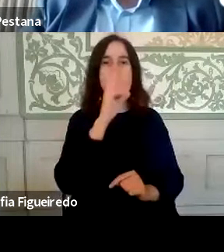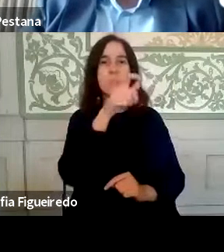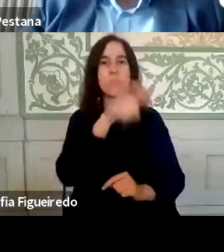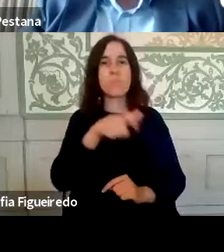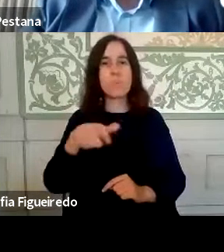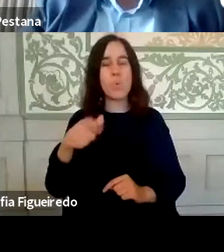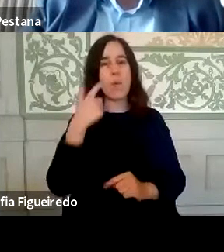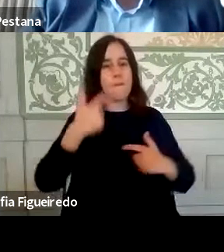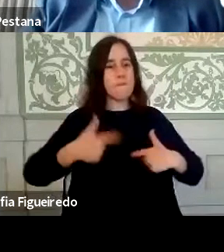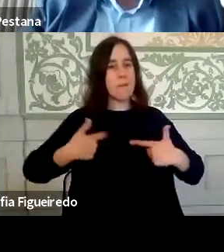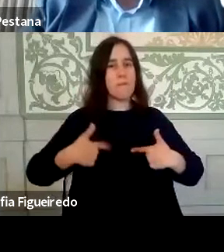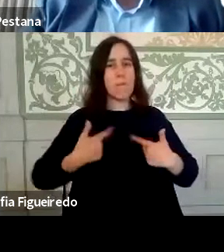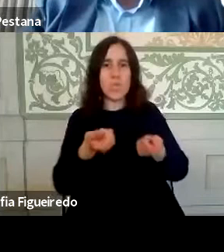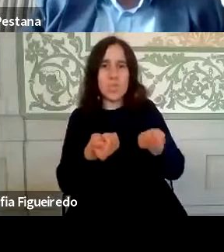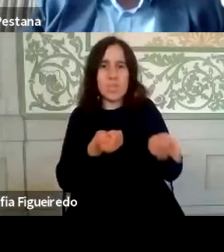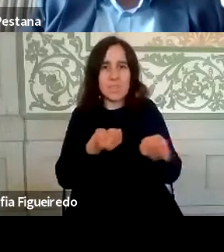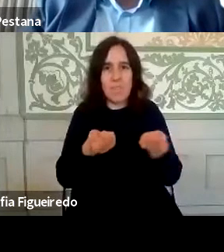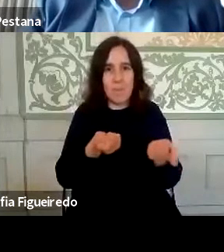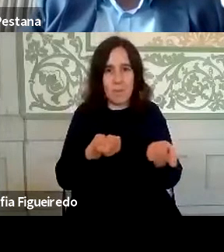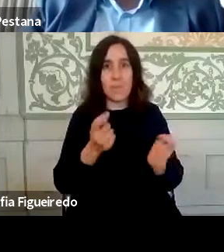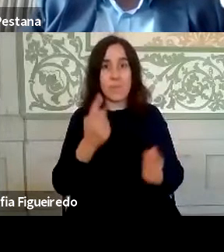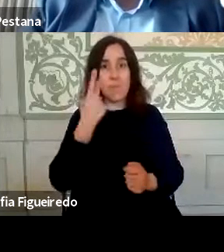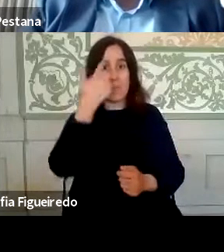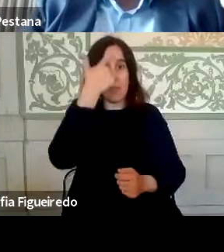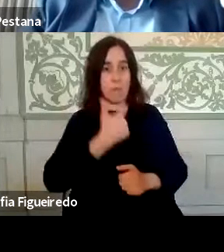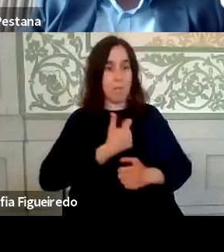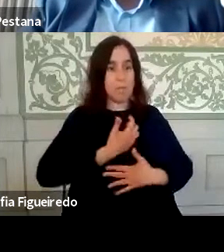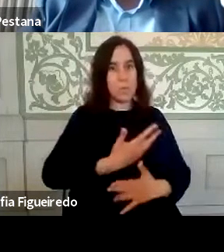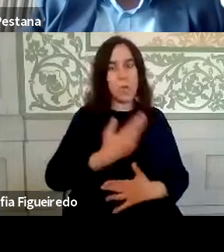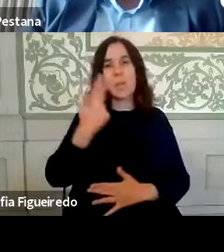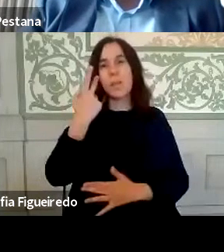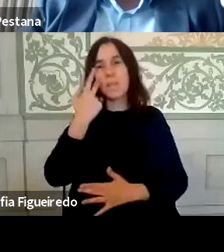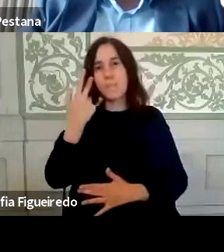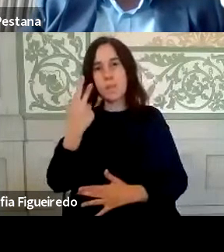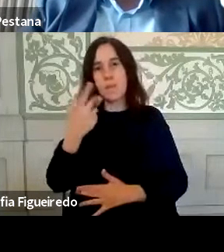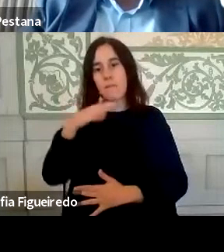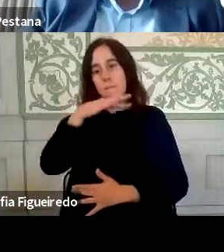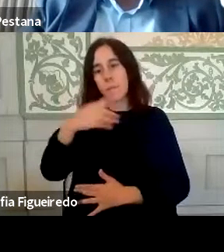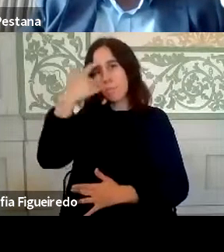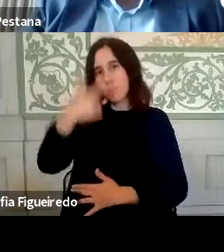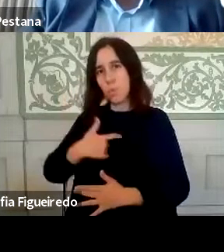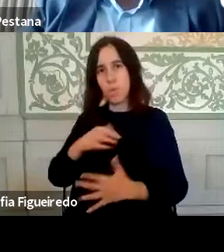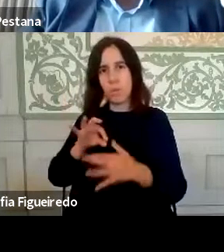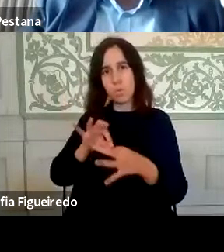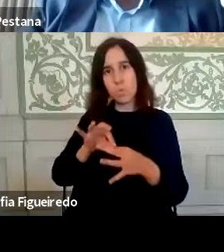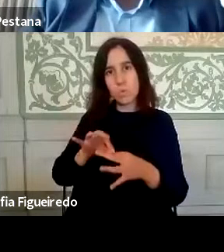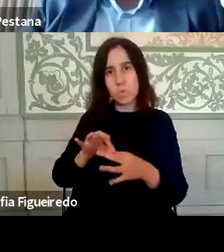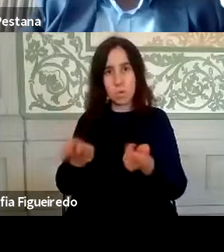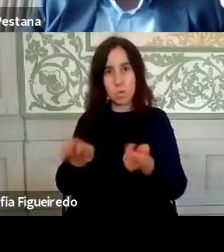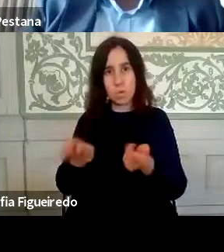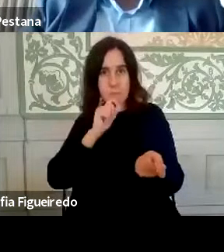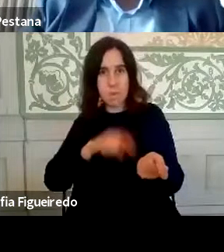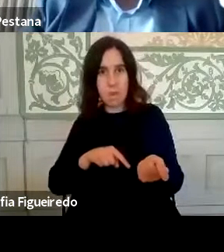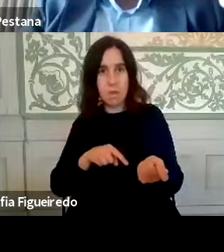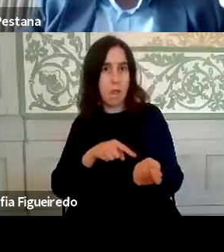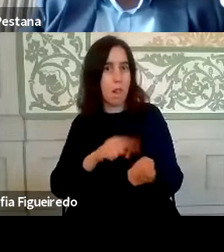autogerir a conciliação da sua vida profissional com a vida familiar e pessoal, porque o mecanismo está lá, no mesmo